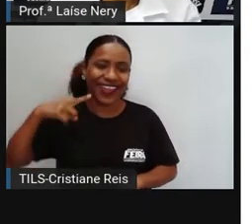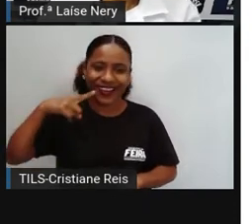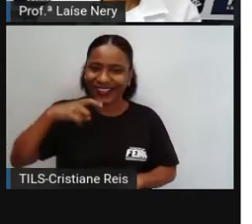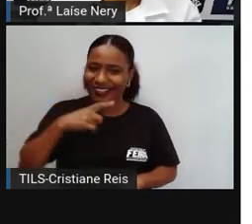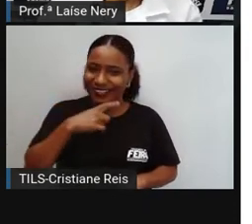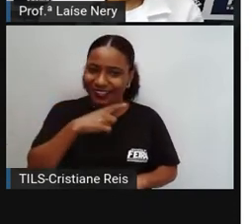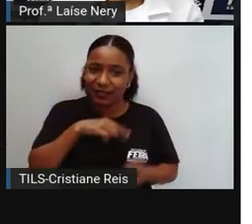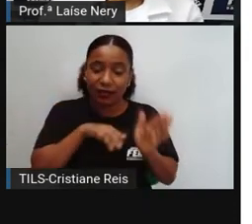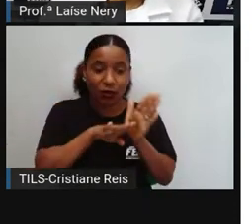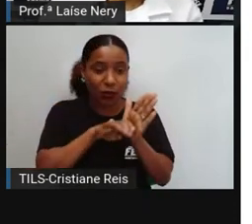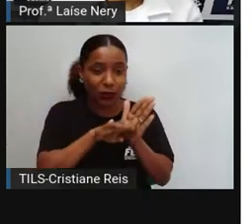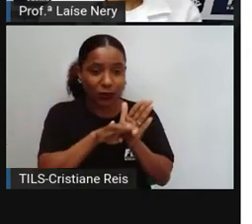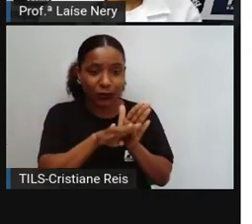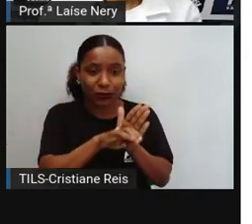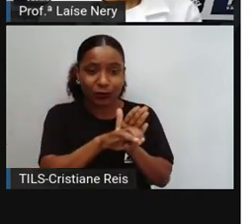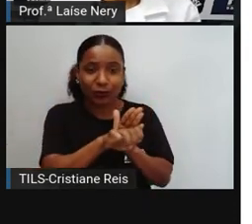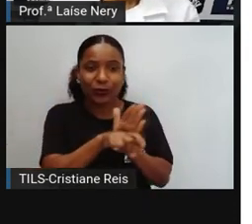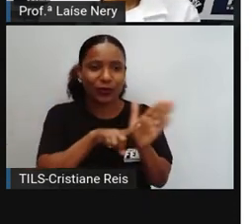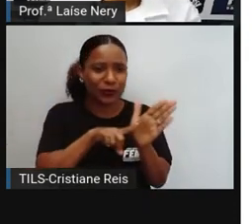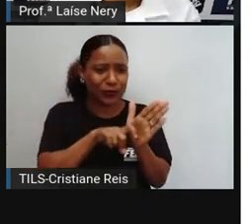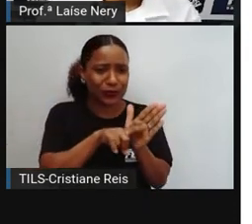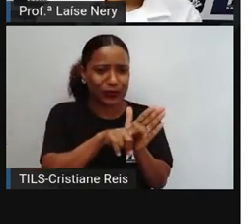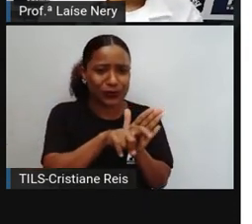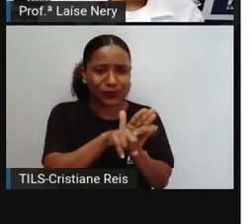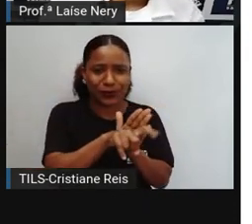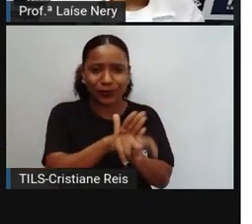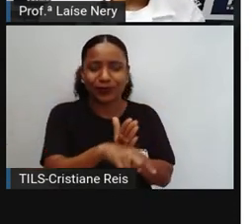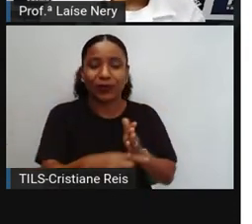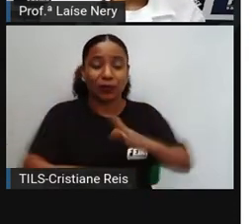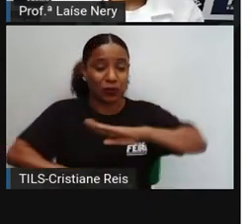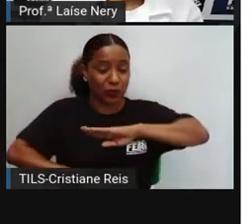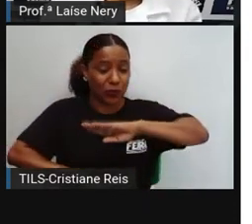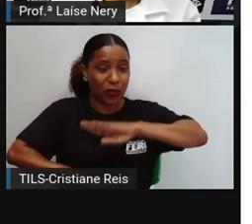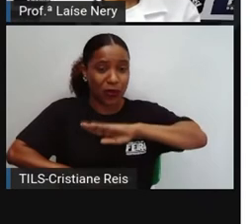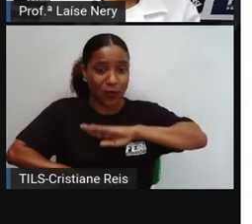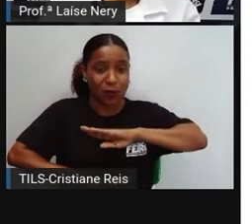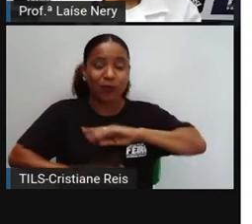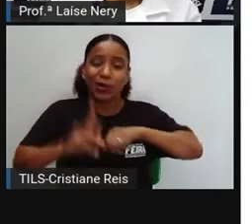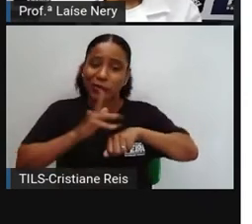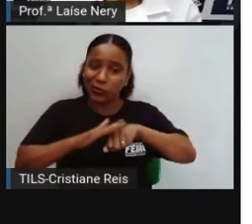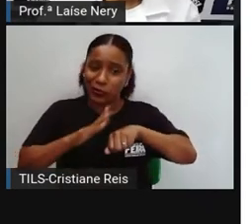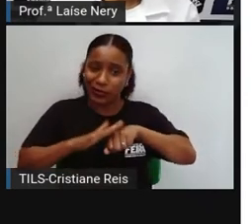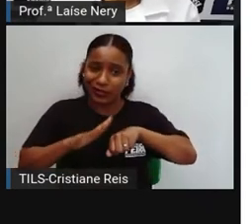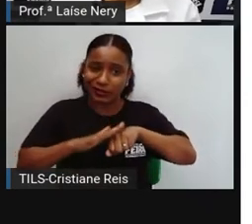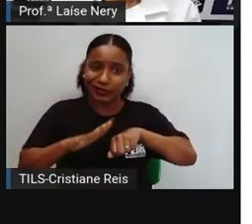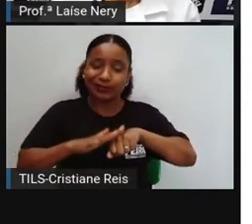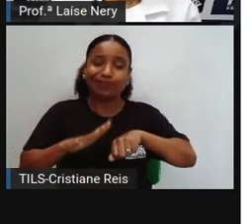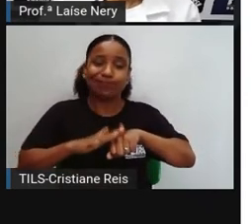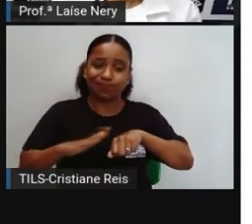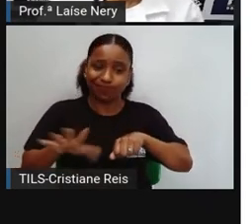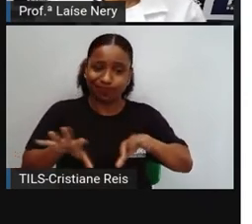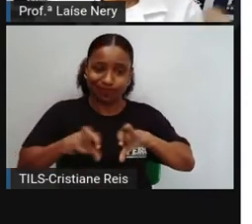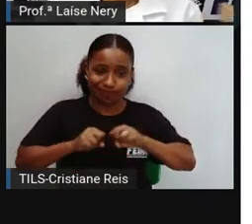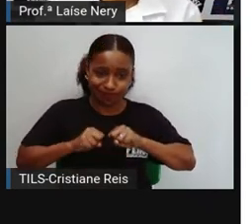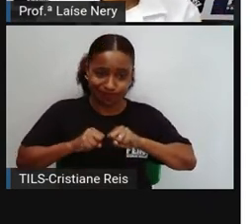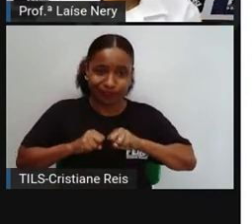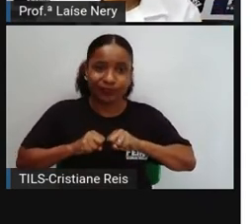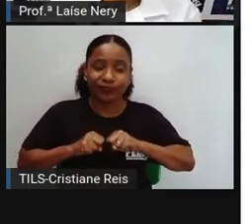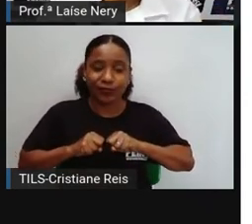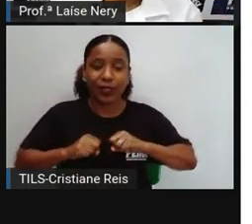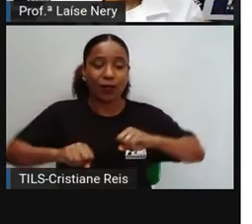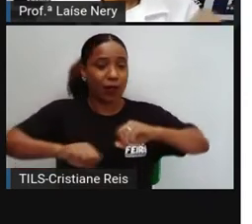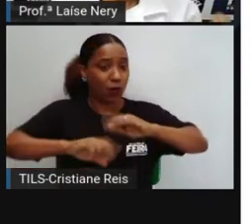bactérias, como vermes, penetrem no corpo e causem doenças. Assim, o corpo se